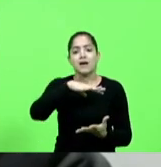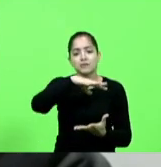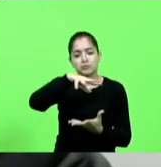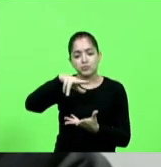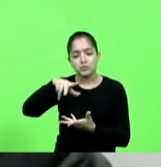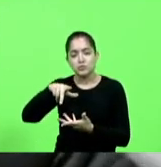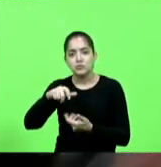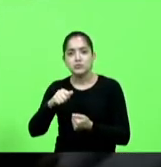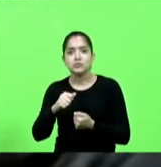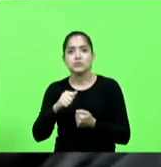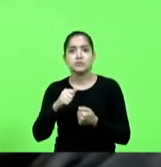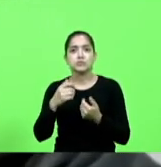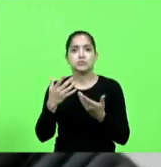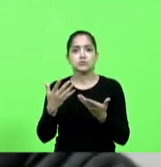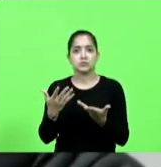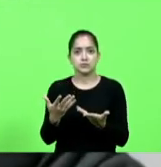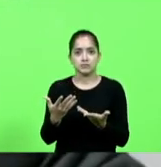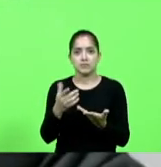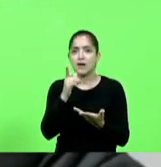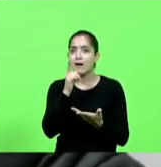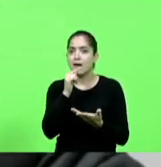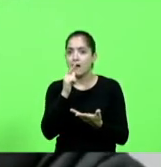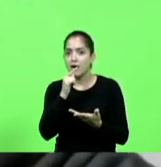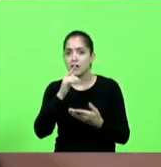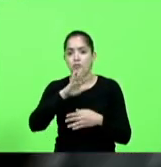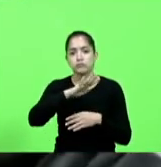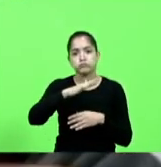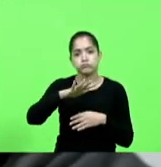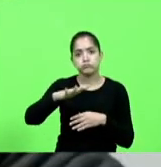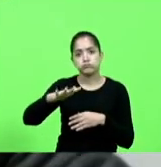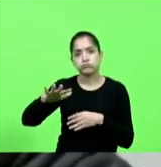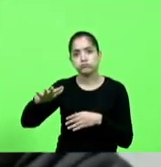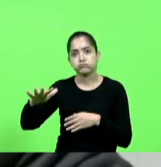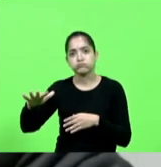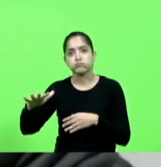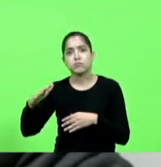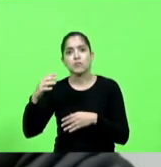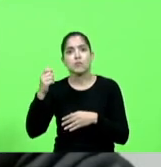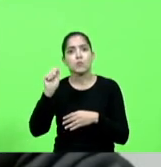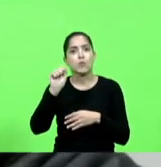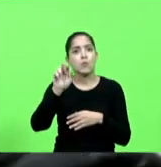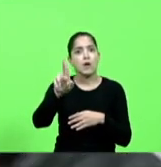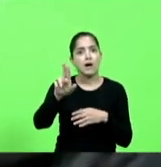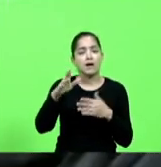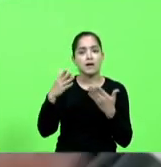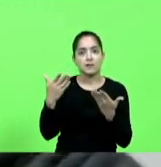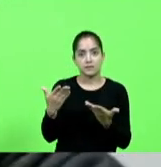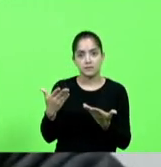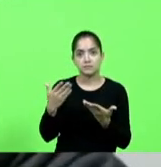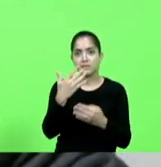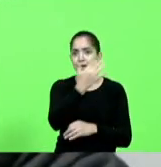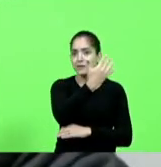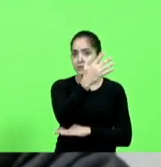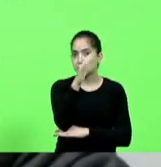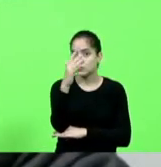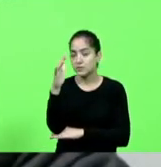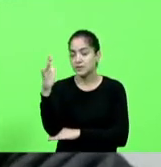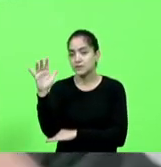a mãe água é o ar é a natureza